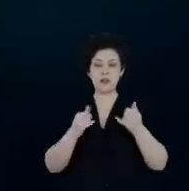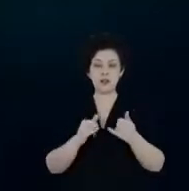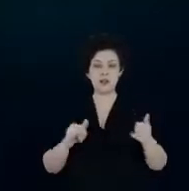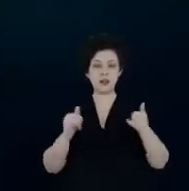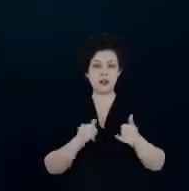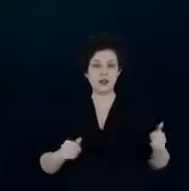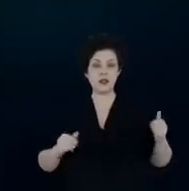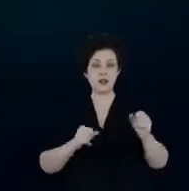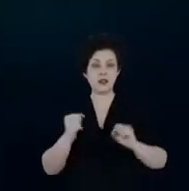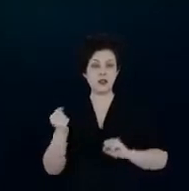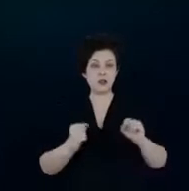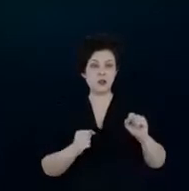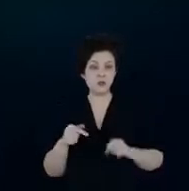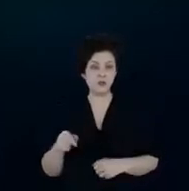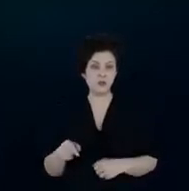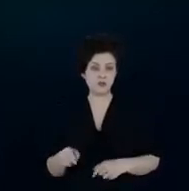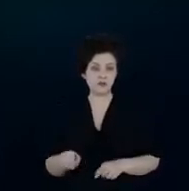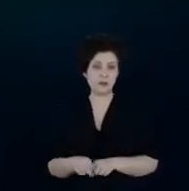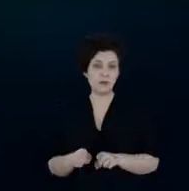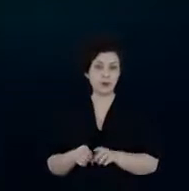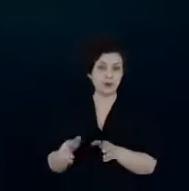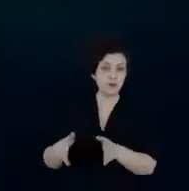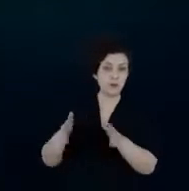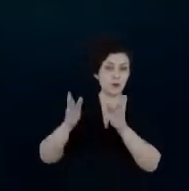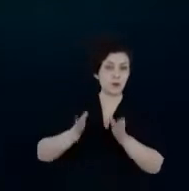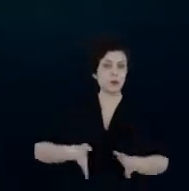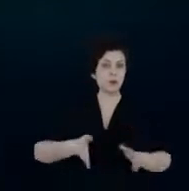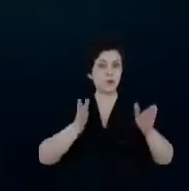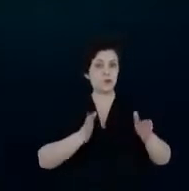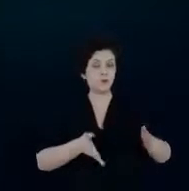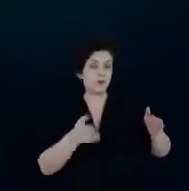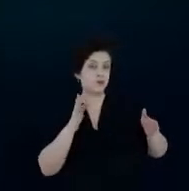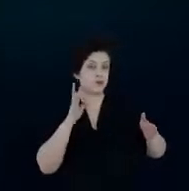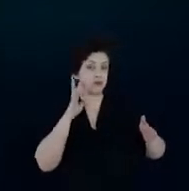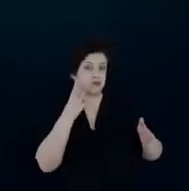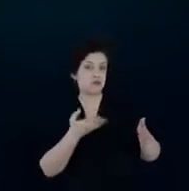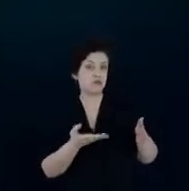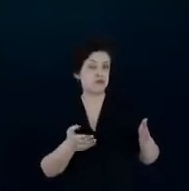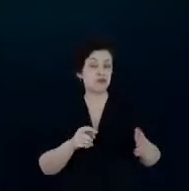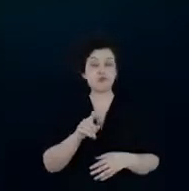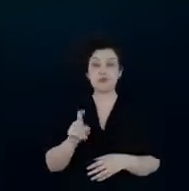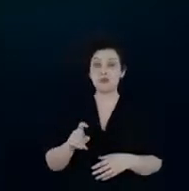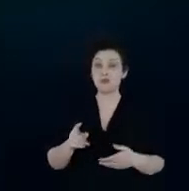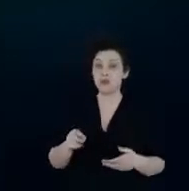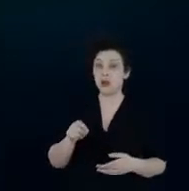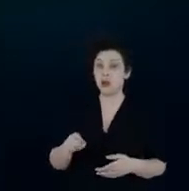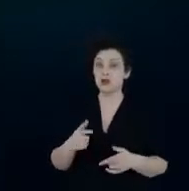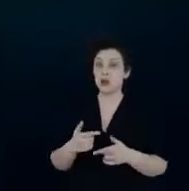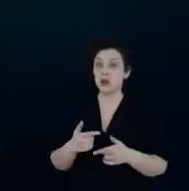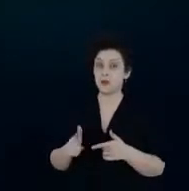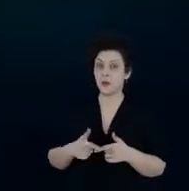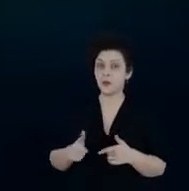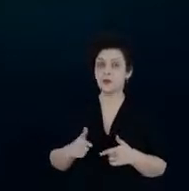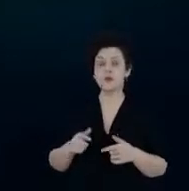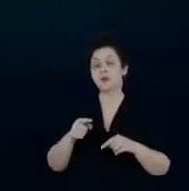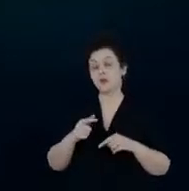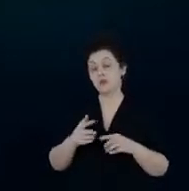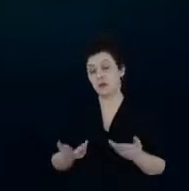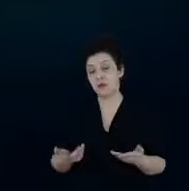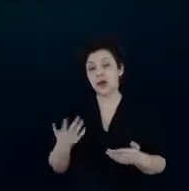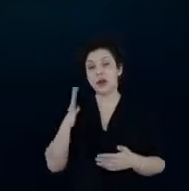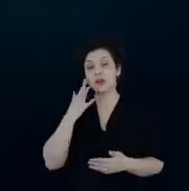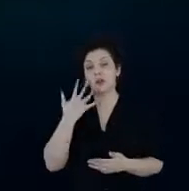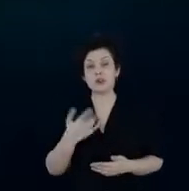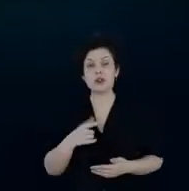comércio serviços edificações isso talvez seria uma solução para essa questão dos produtos financeiros se a gente tem